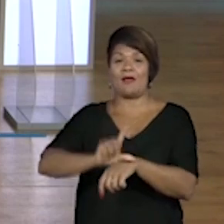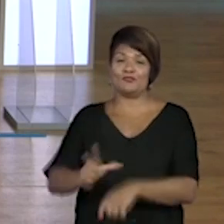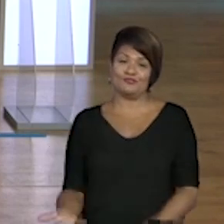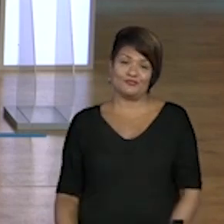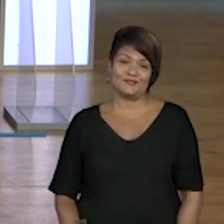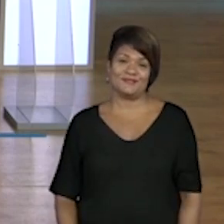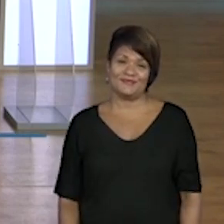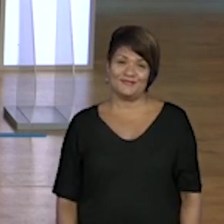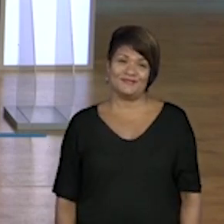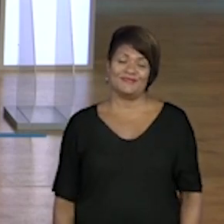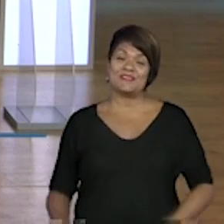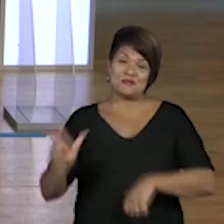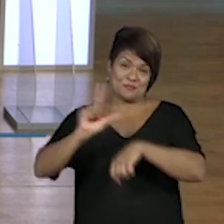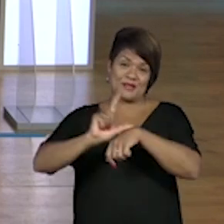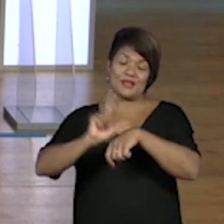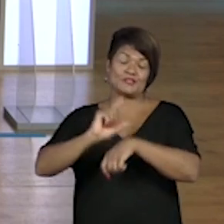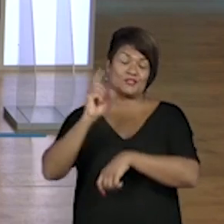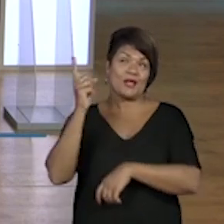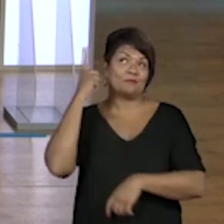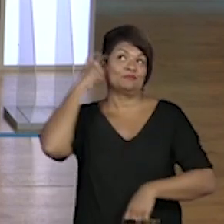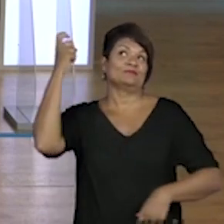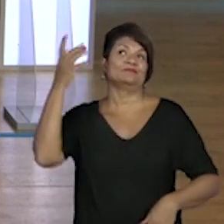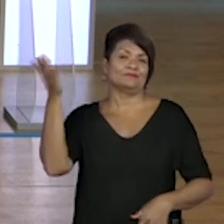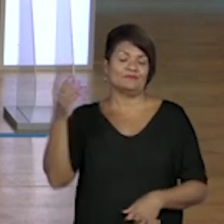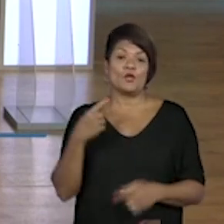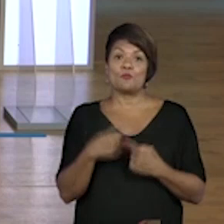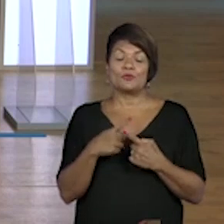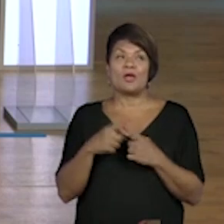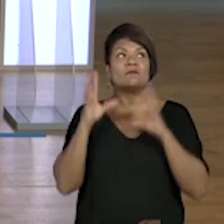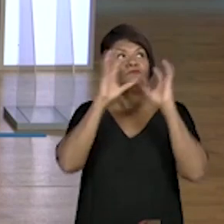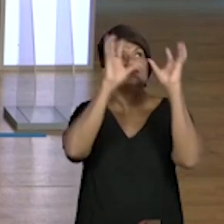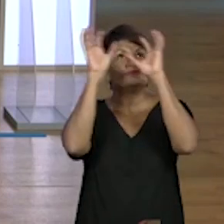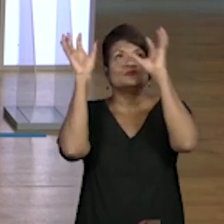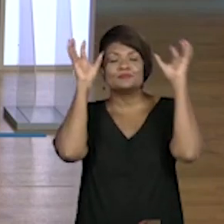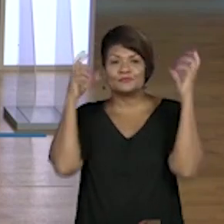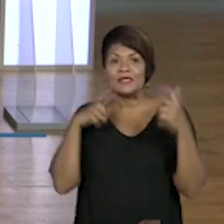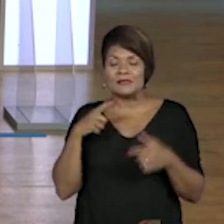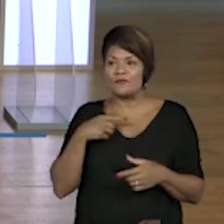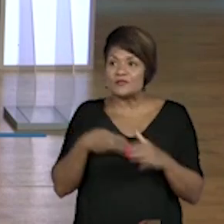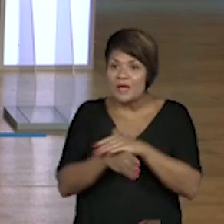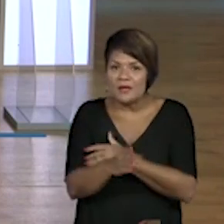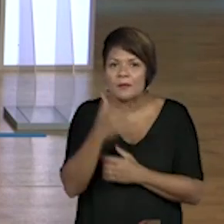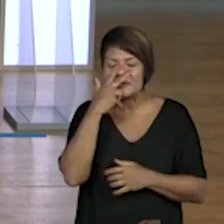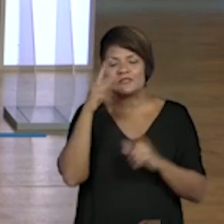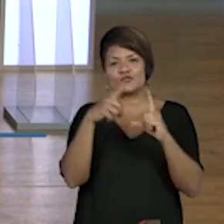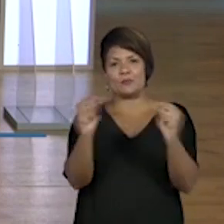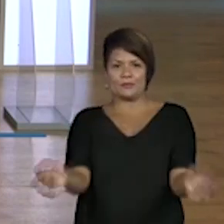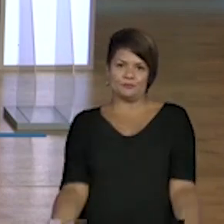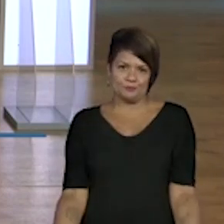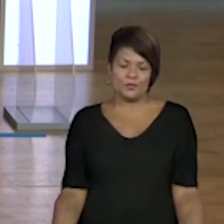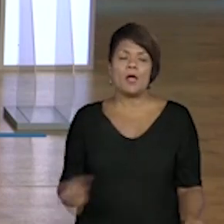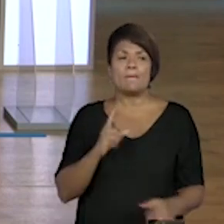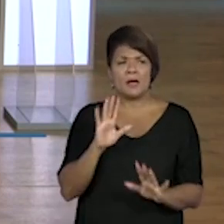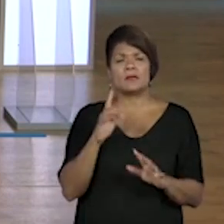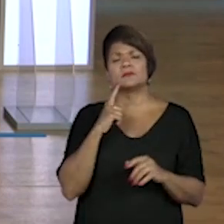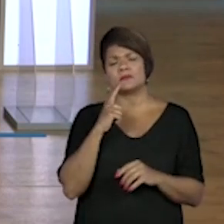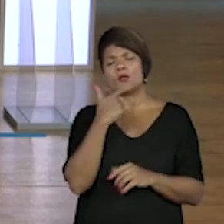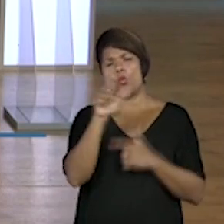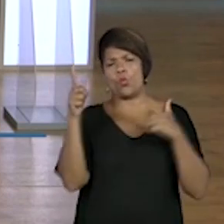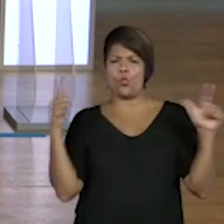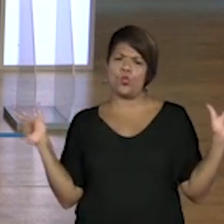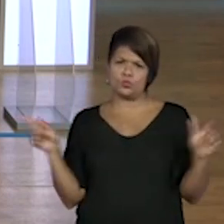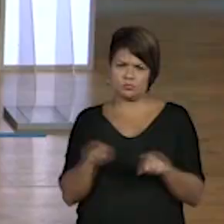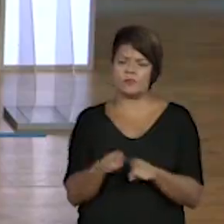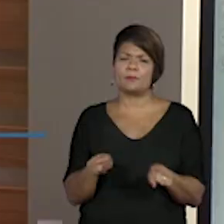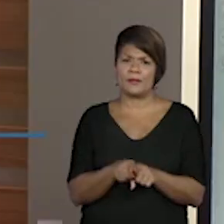né? É o primeiro local que vem, assim, em mente, porque é muito característico mesmo lá. Mas temos muitos outros. A liberdade está